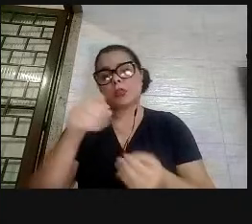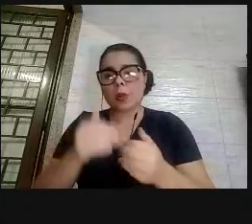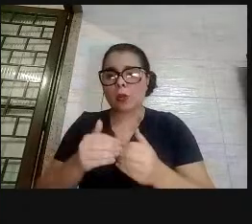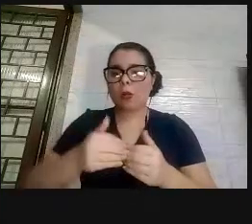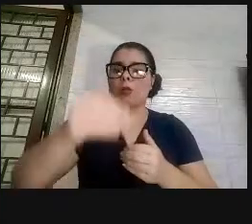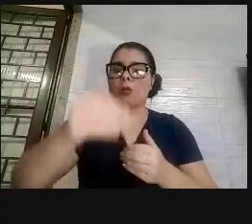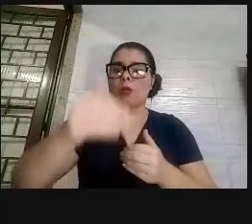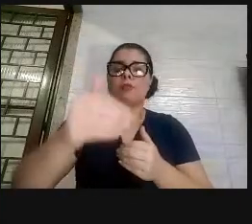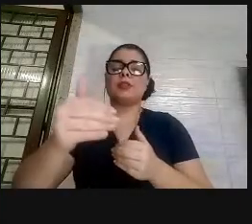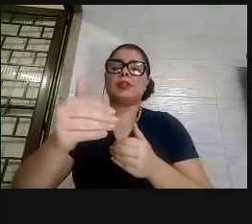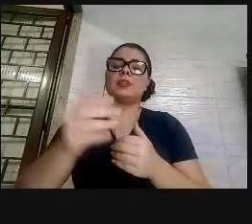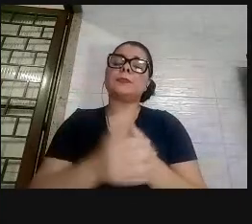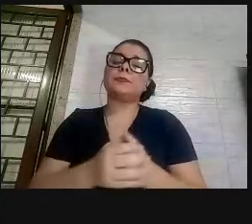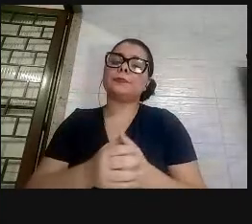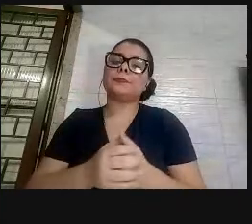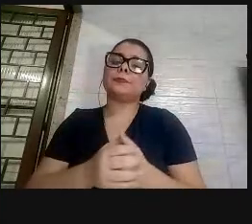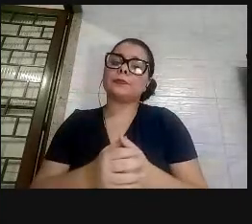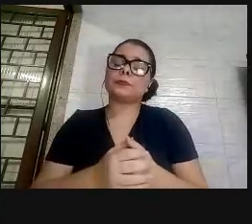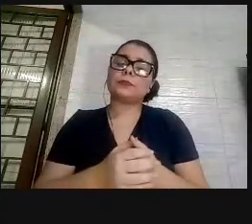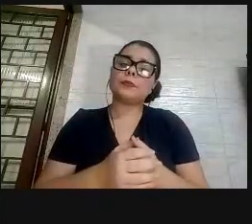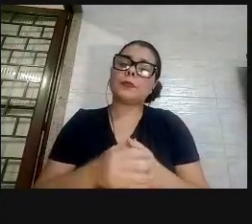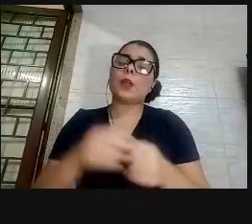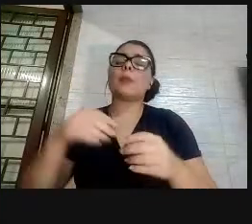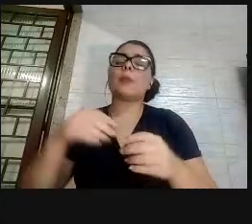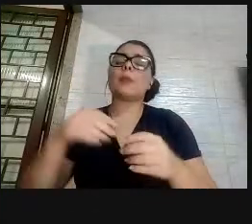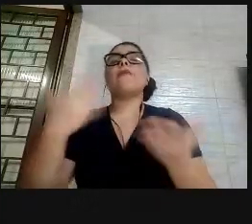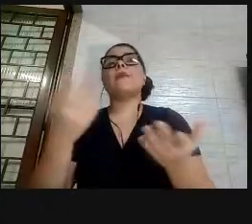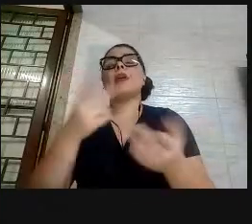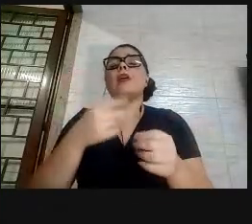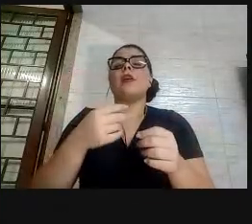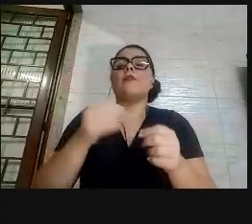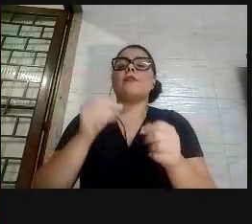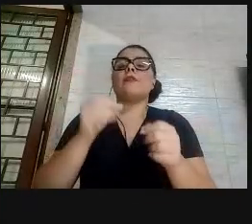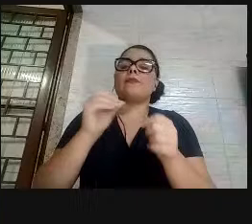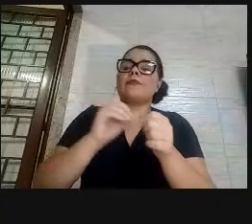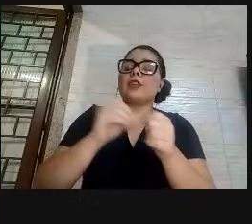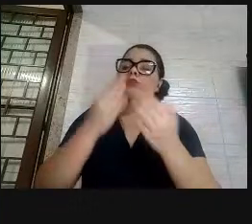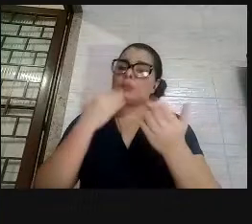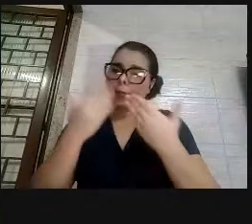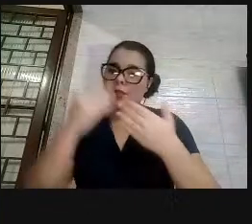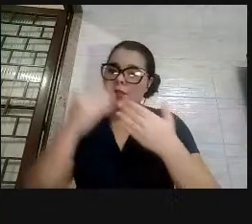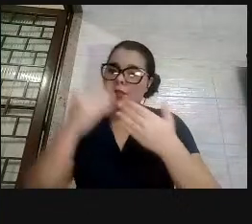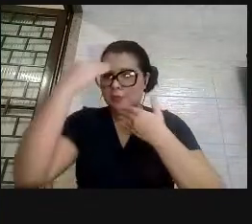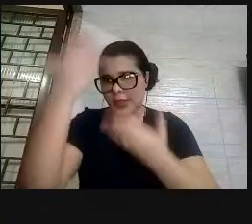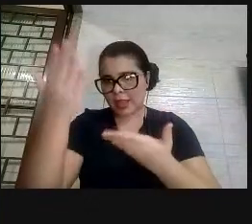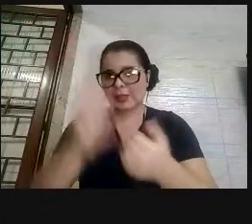para a gente começar a fazer a discussão, a fazer o debate. É isso. Obrigado.